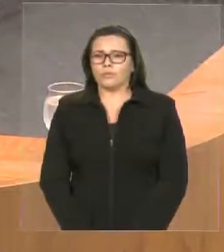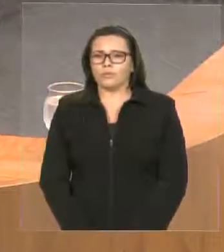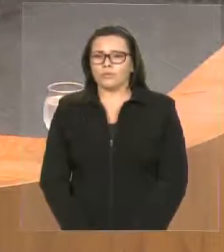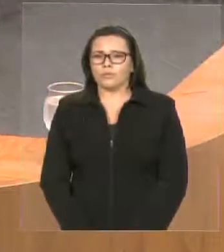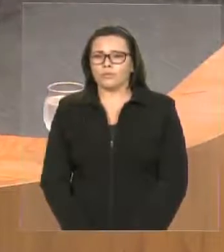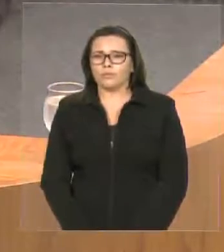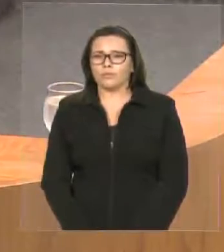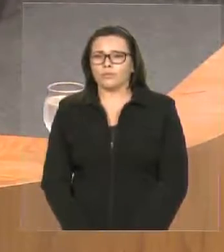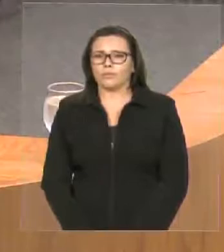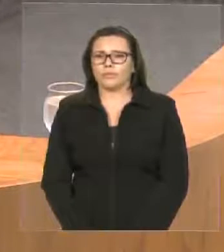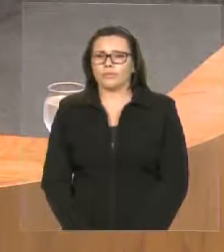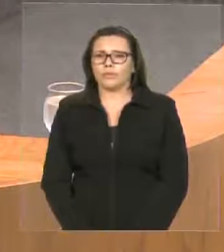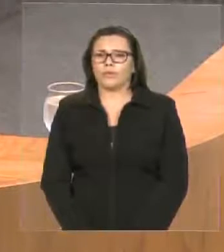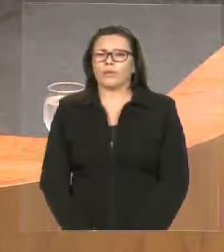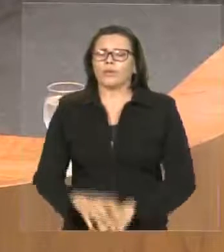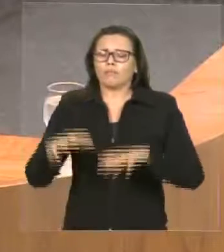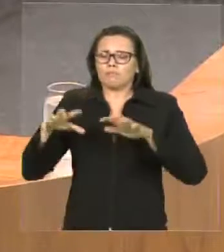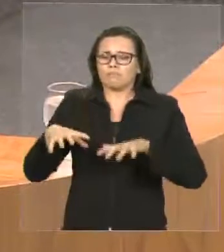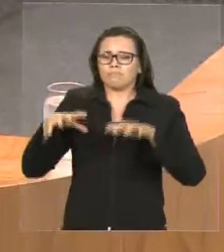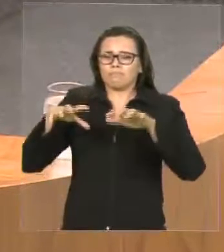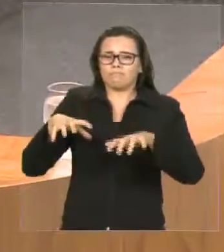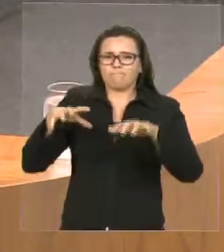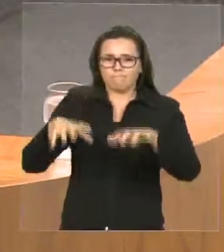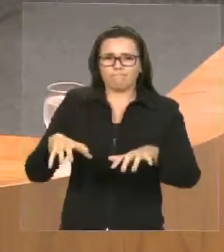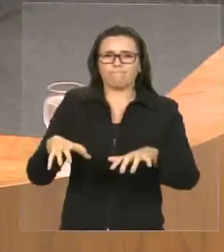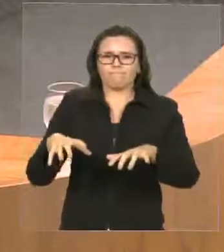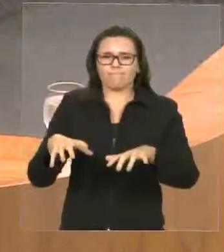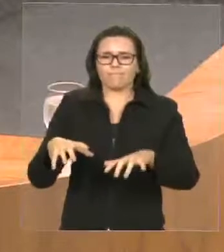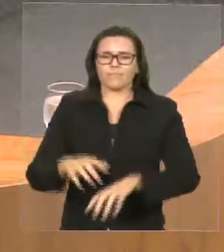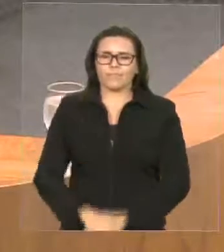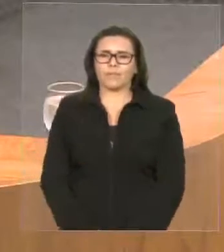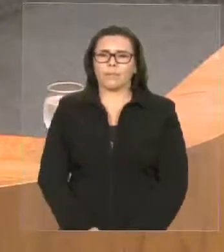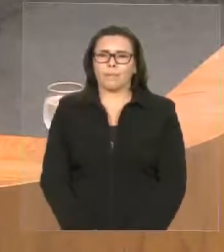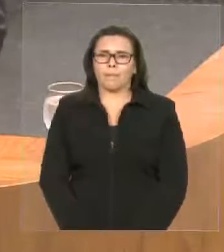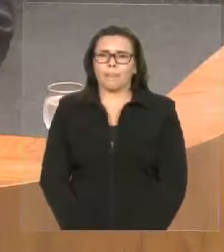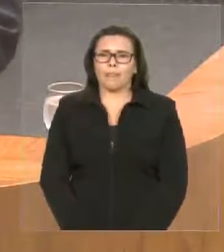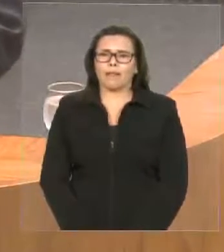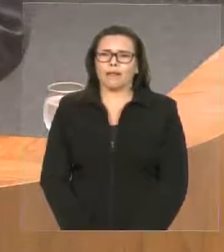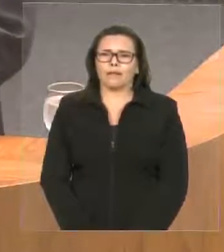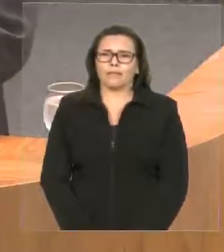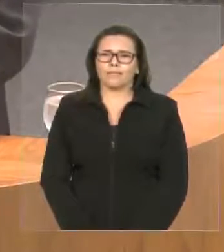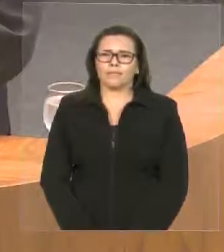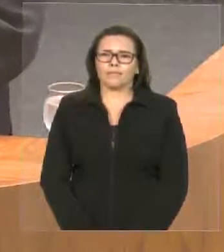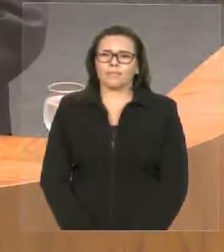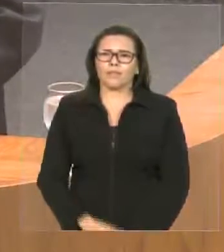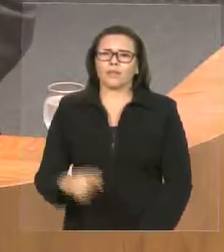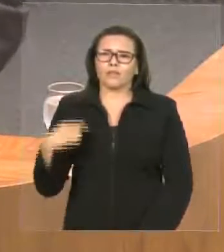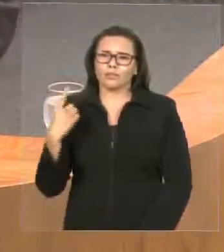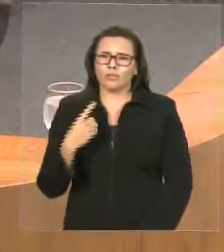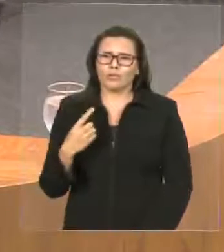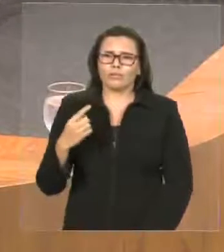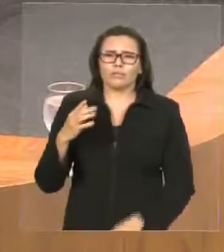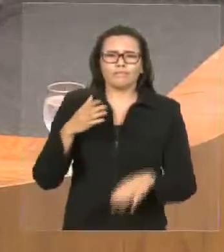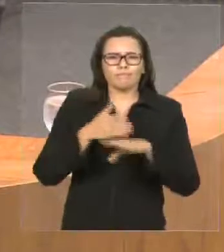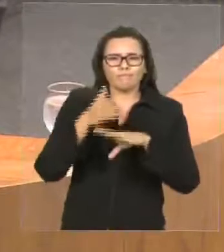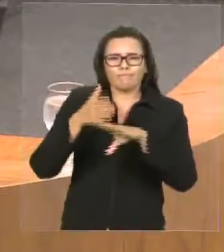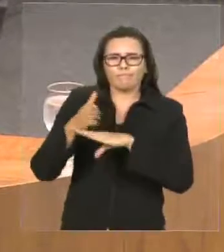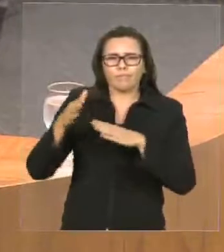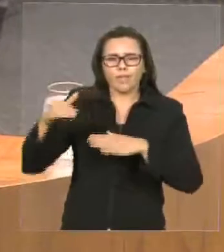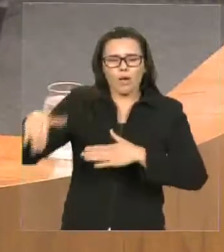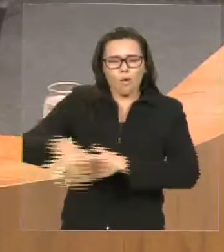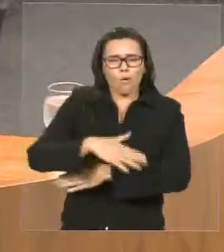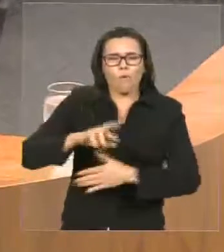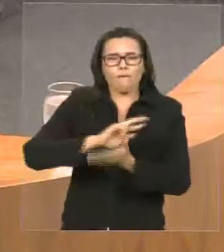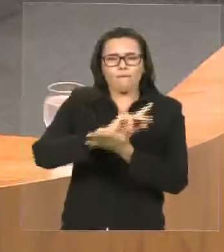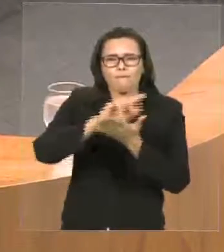procissão, onde nós percorremos várias ruas do município de Pedreiras, ali